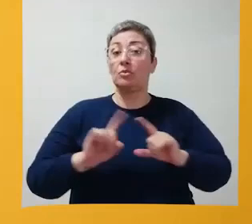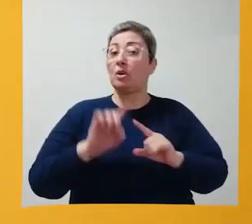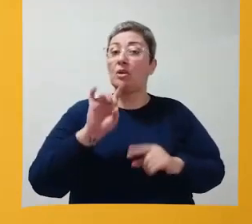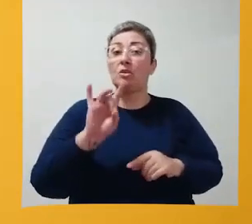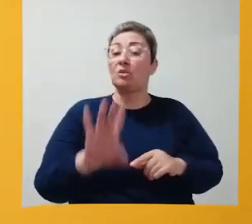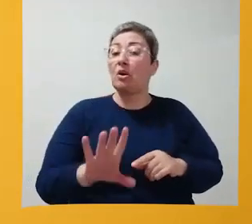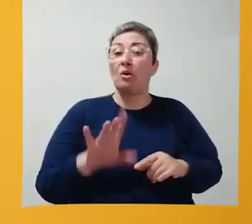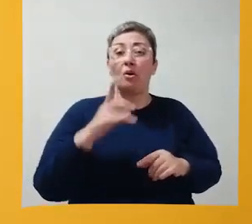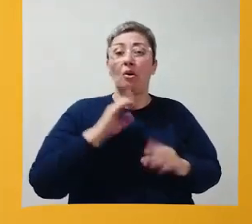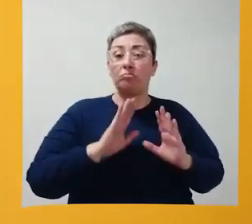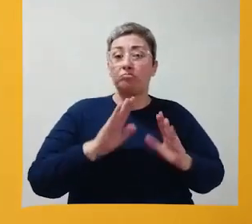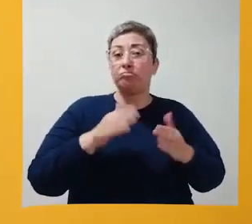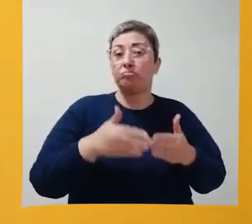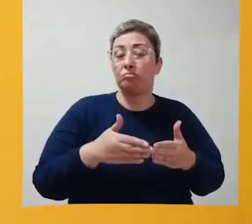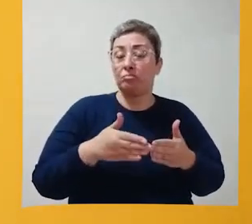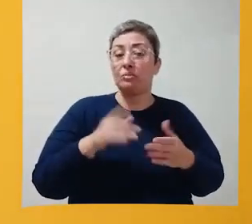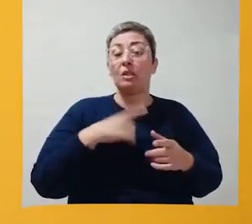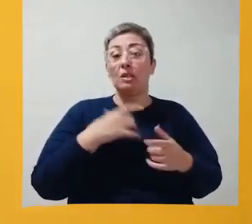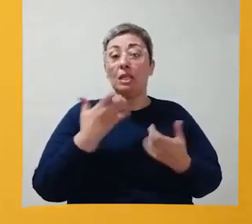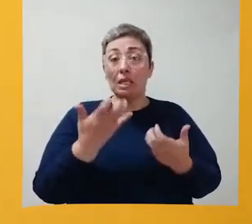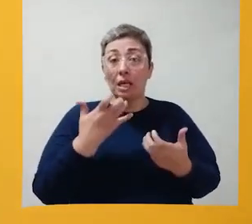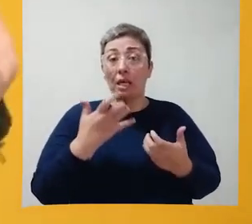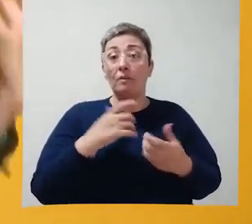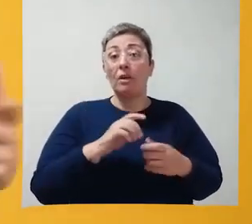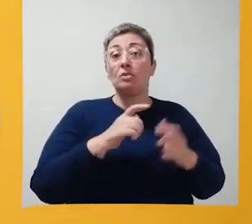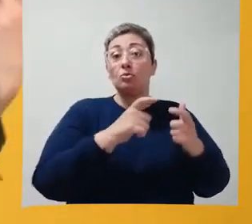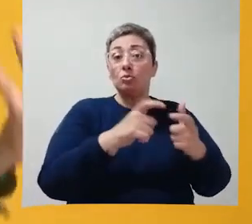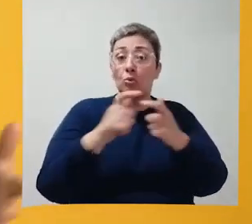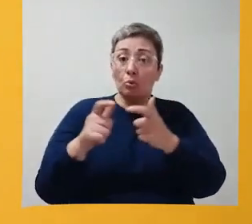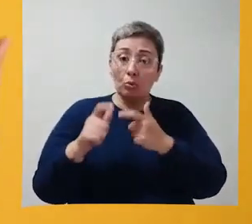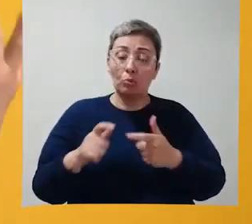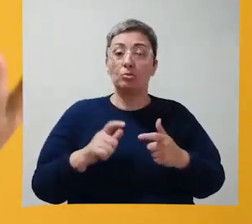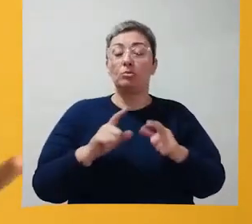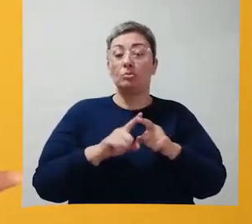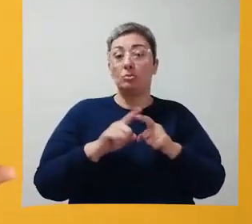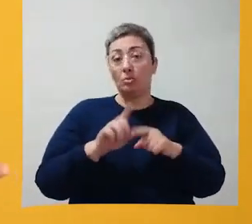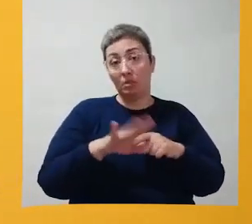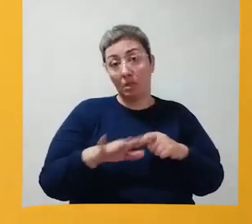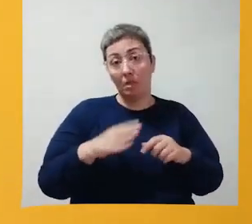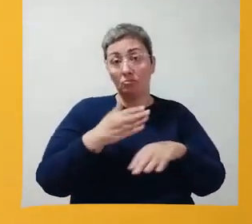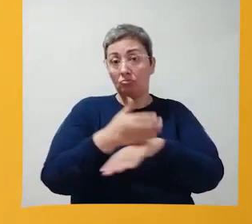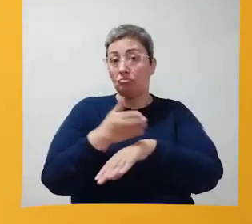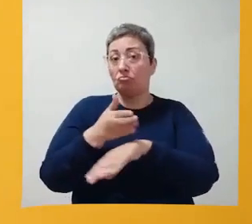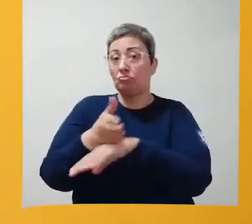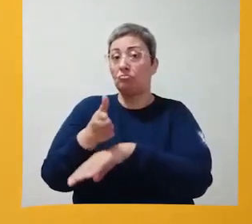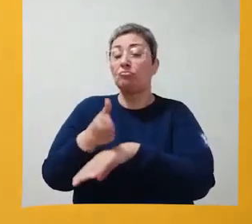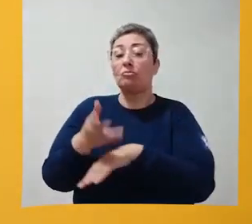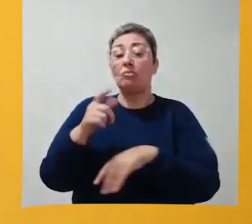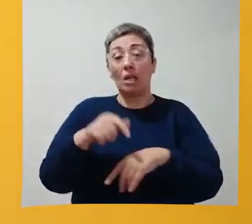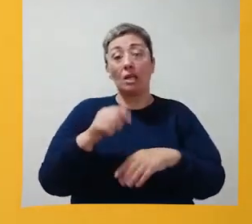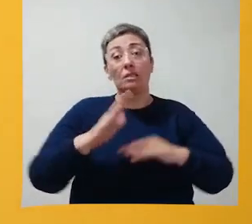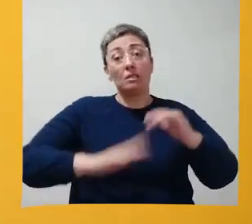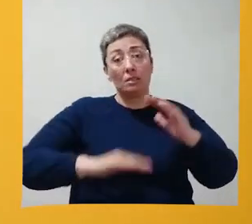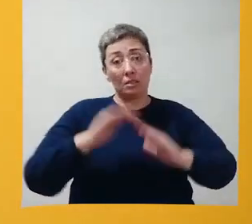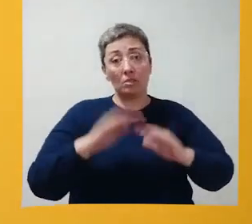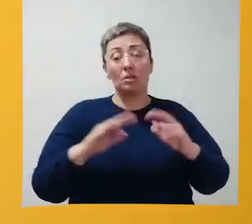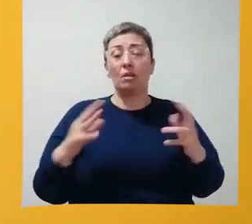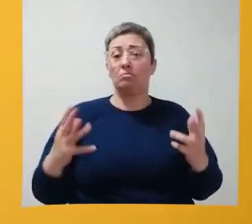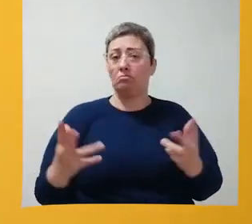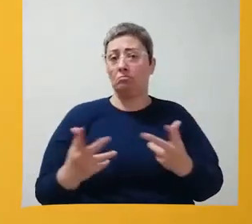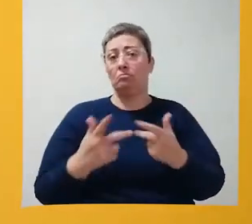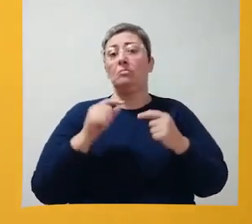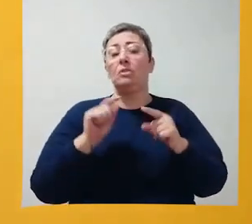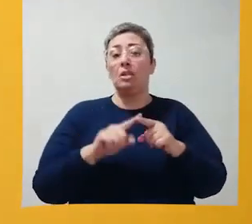não é somente ali que ela faz, eu quero que ela faça em todos os lugares que essa criança for. Então essas atividades são